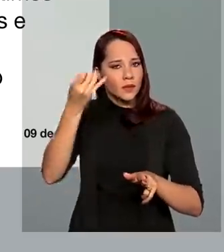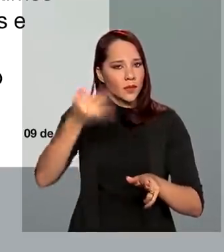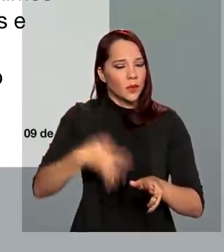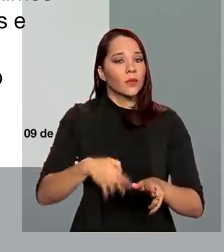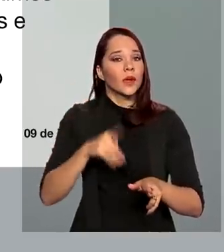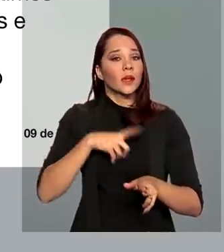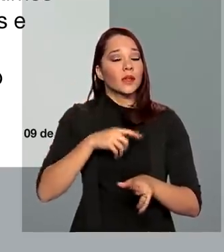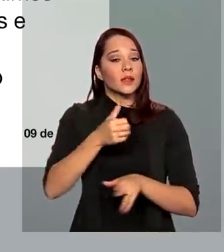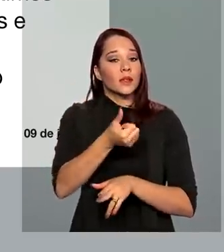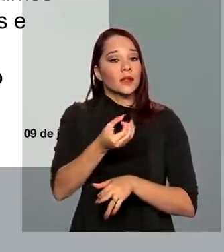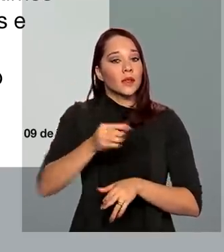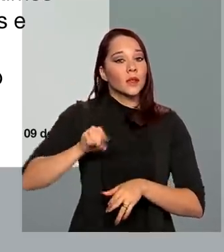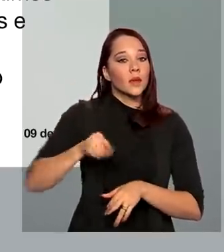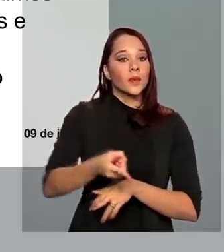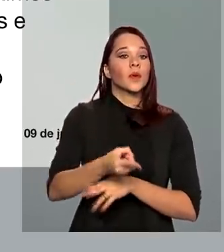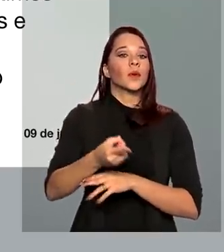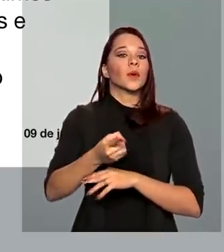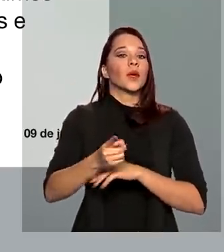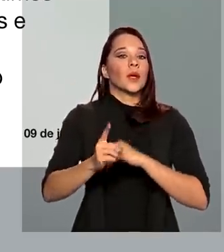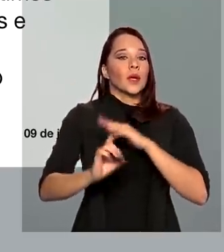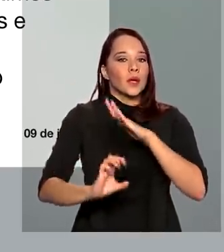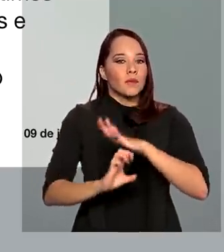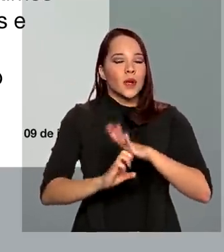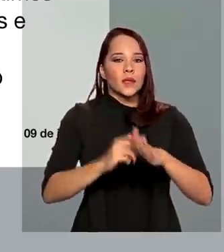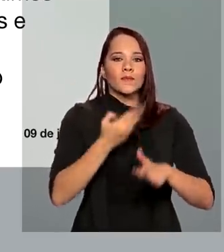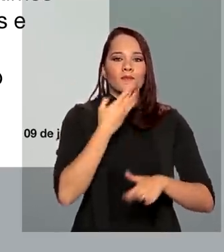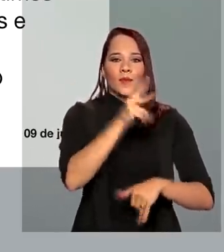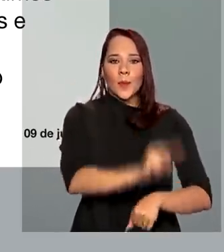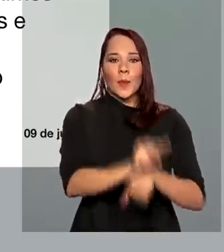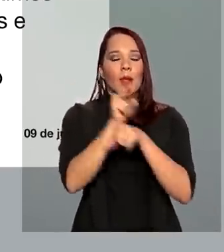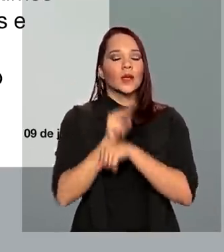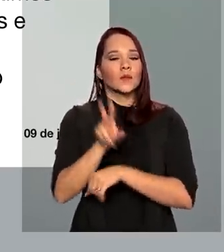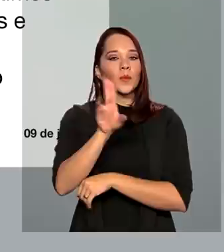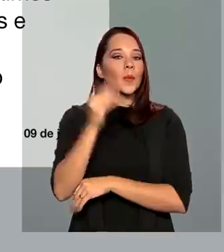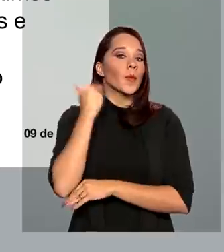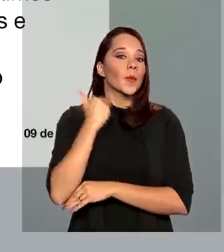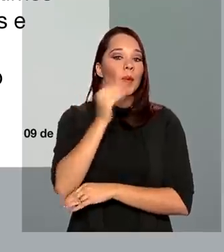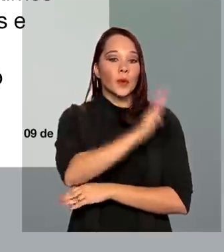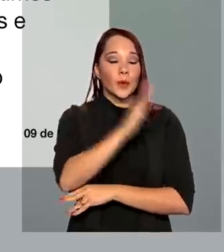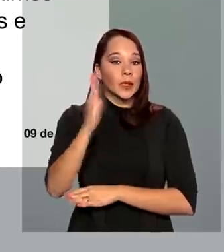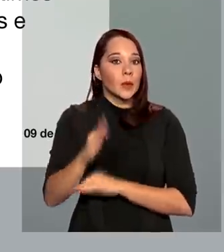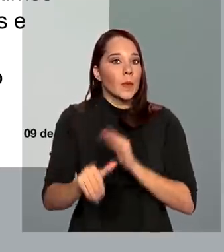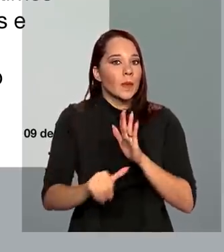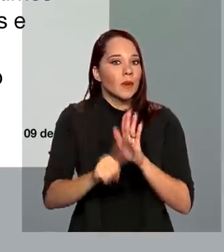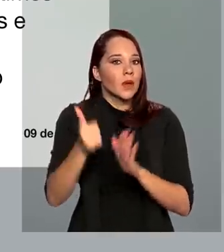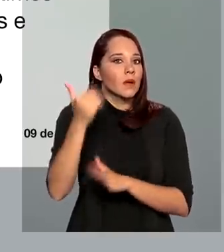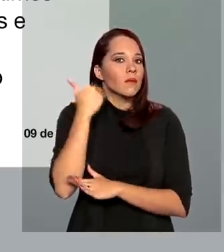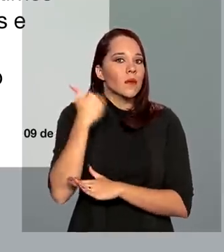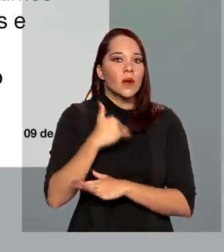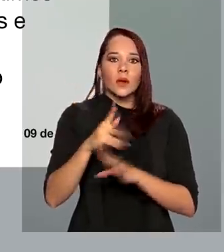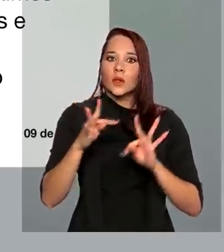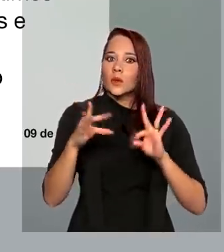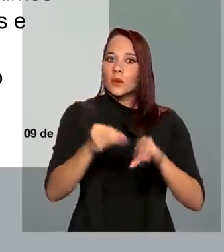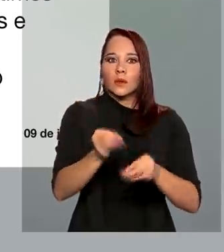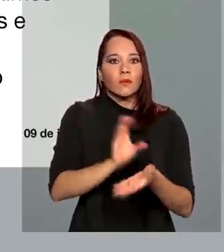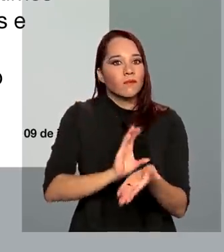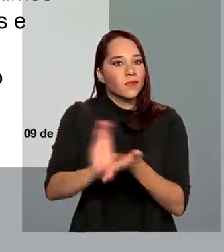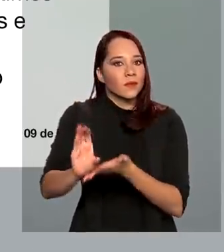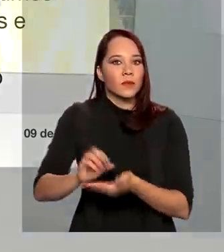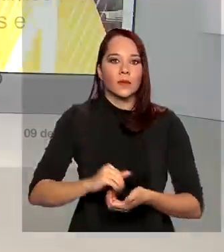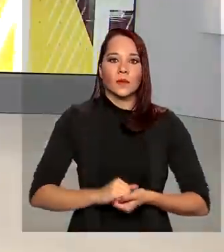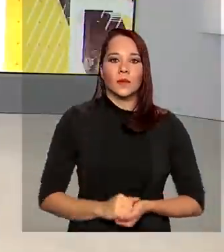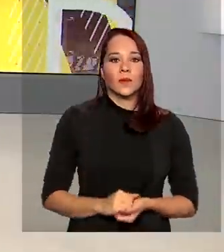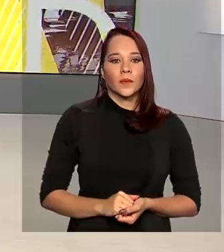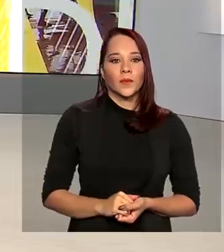60 mil empresas contrataram o Pronamp por meio do Banco do Brasil. Primeiro banco a esgotar 100% dos recursos do programa.